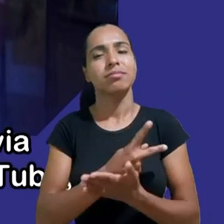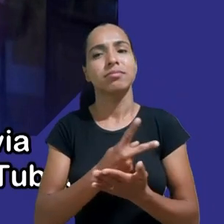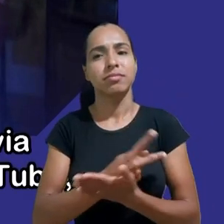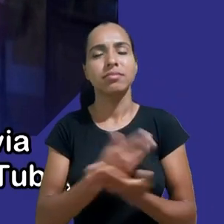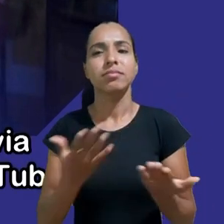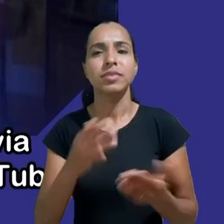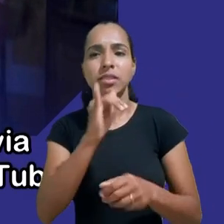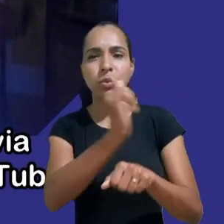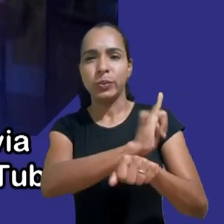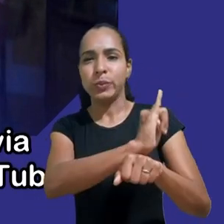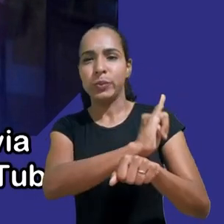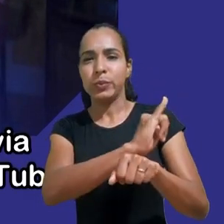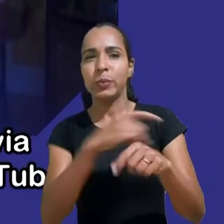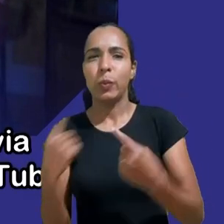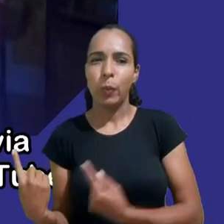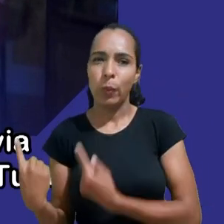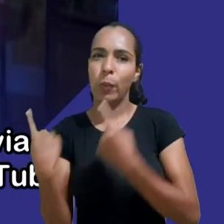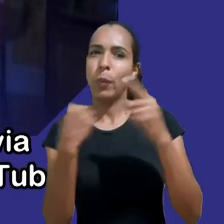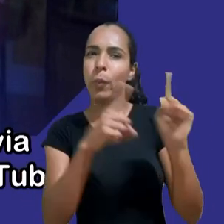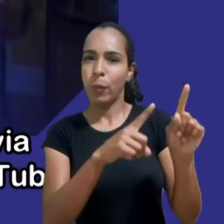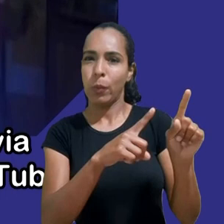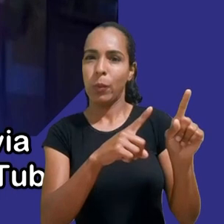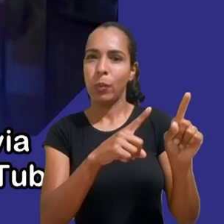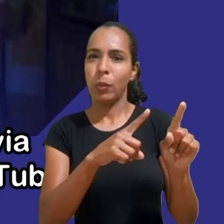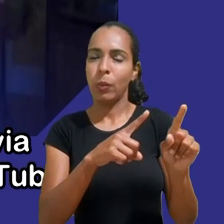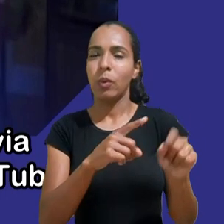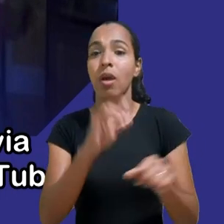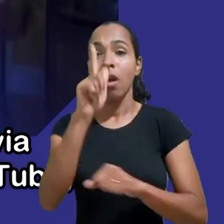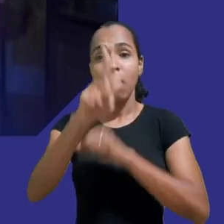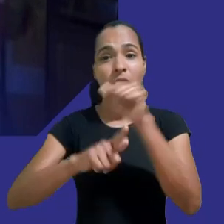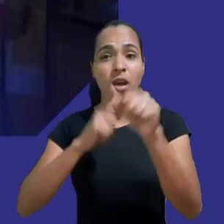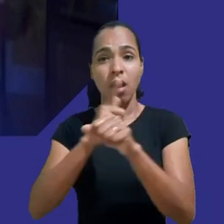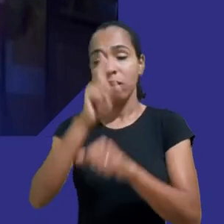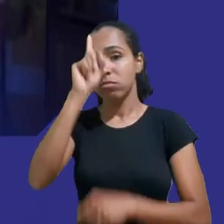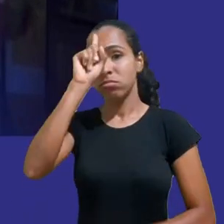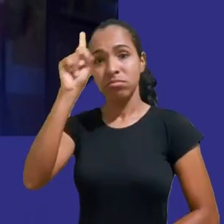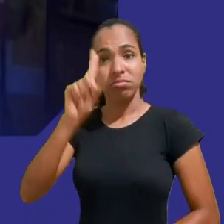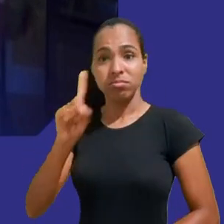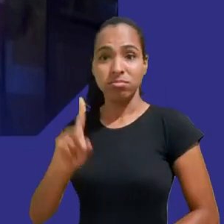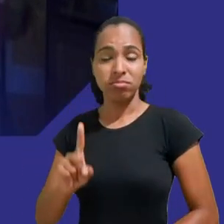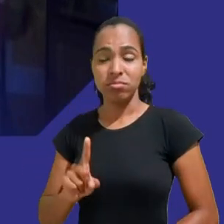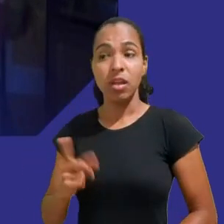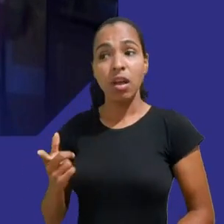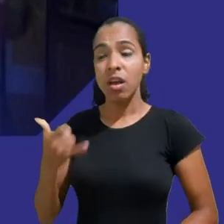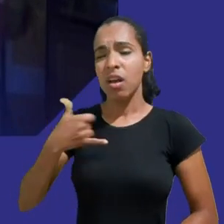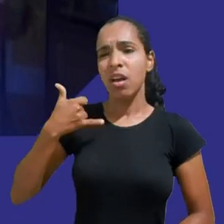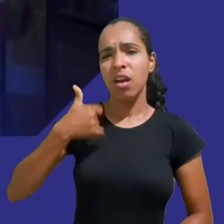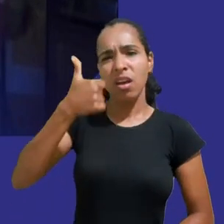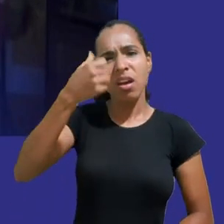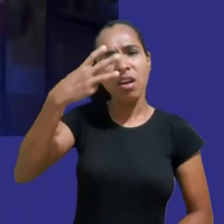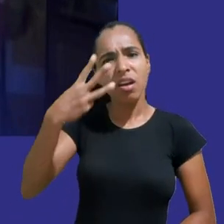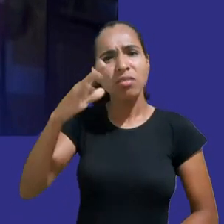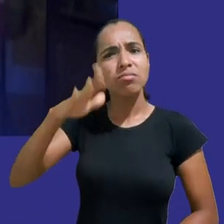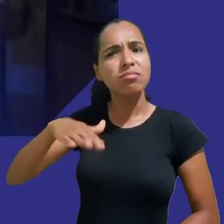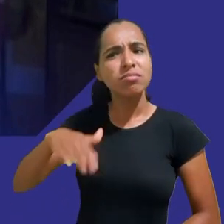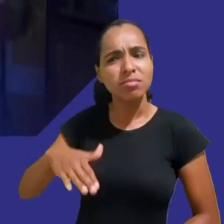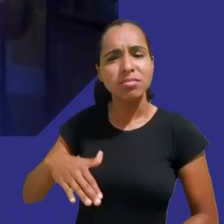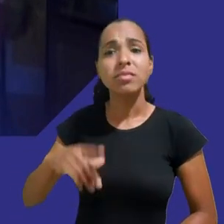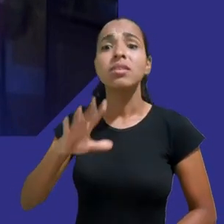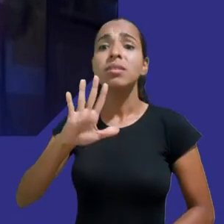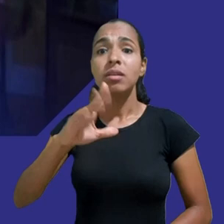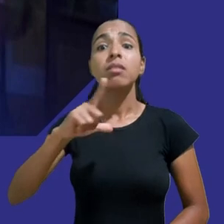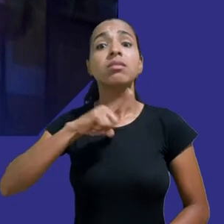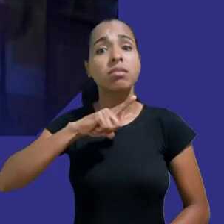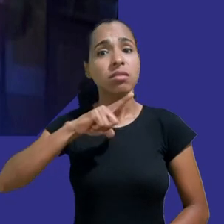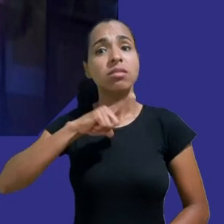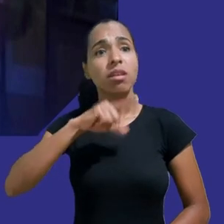afirmava não saber que havia usuários com menos de 13 anos no YouTube apesar de estar repleto de conteúdo infantil e